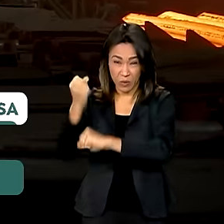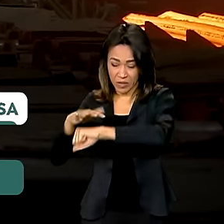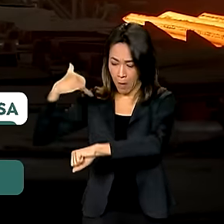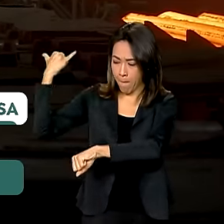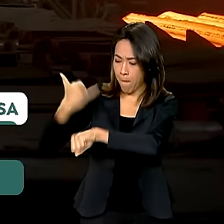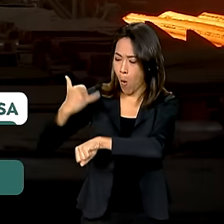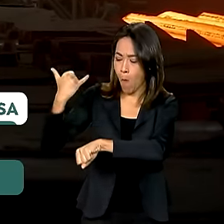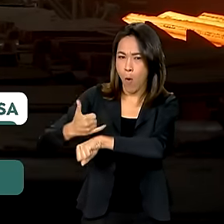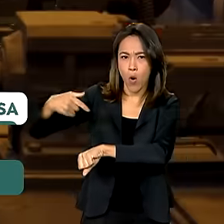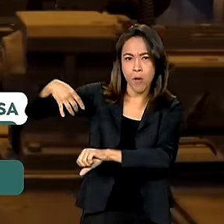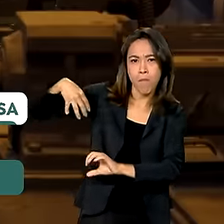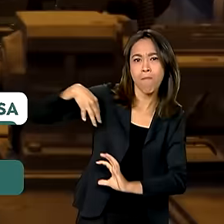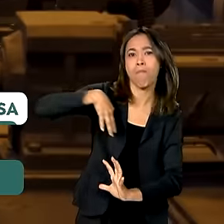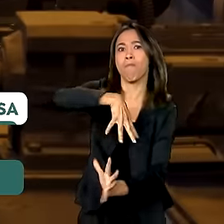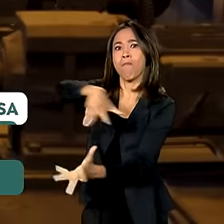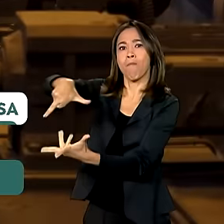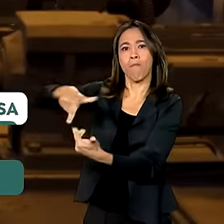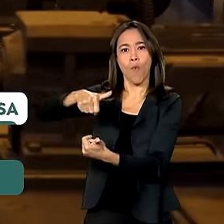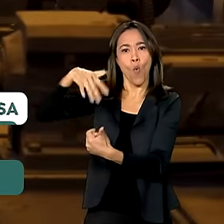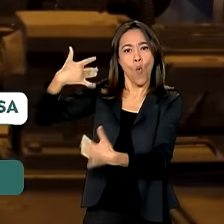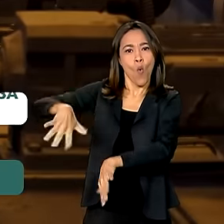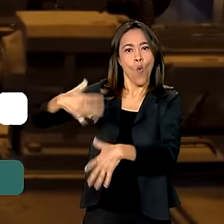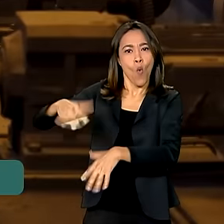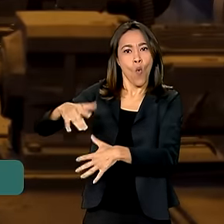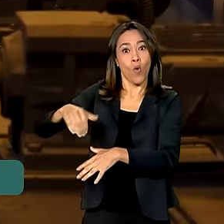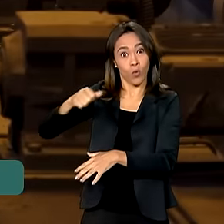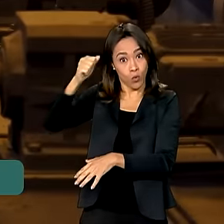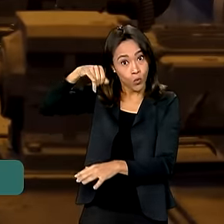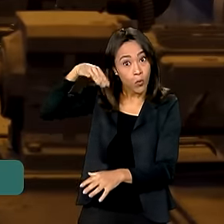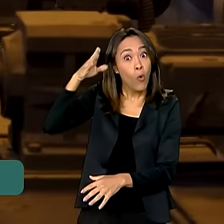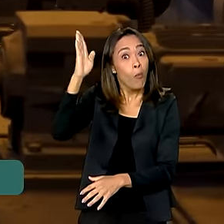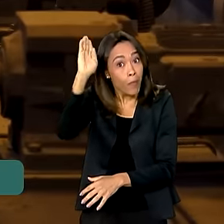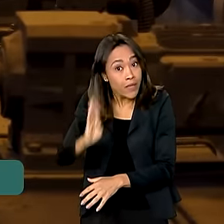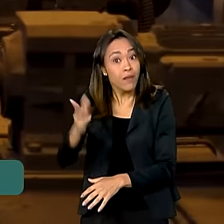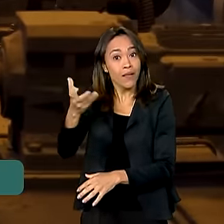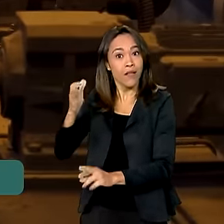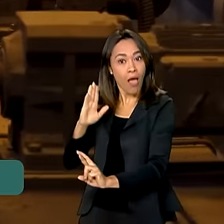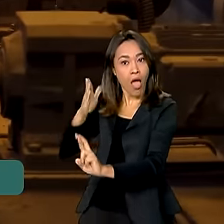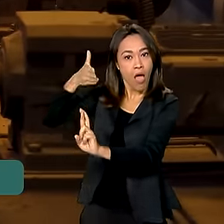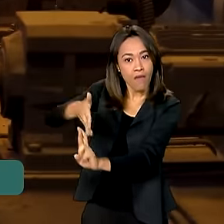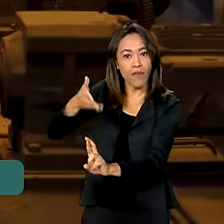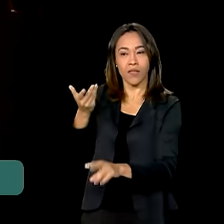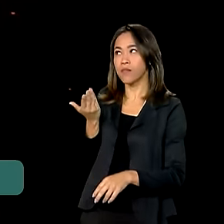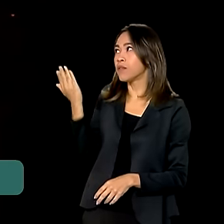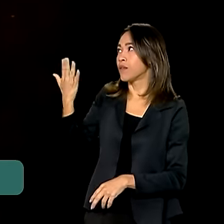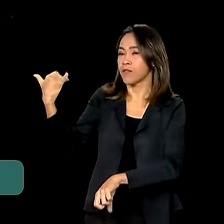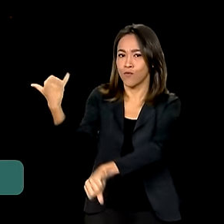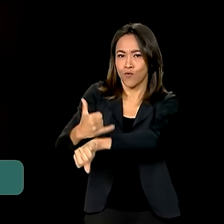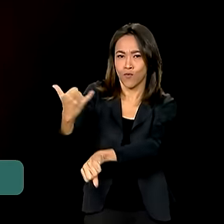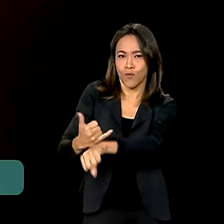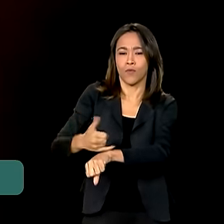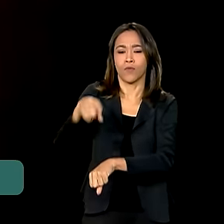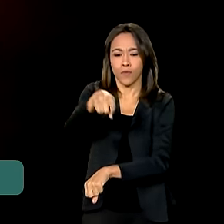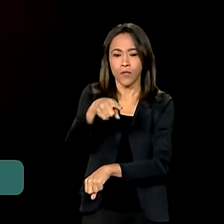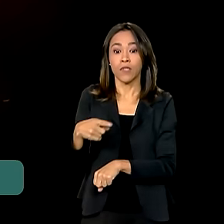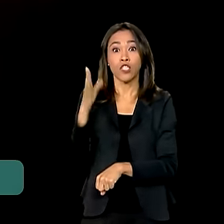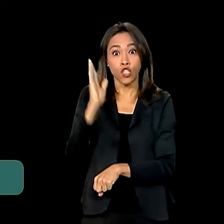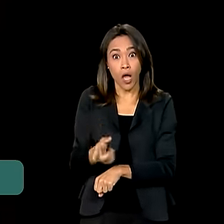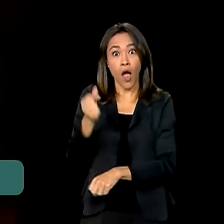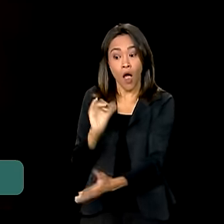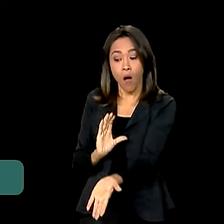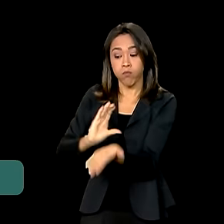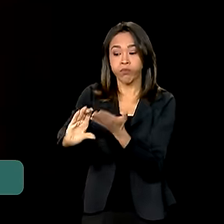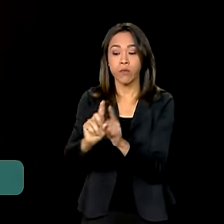maiores do mundo, o Brasil quer ser líder mundial na produção do produto. O setor anunciou investimentos de 100